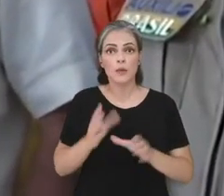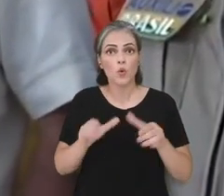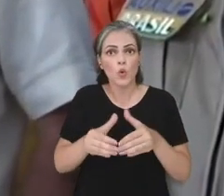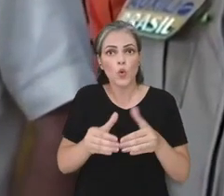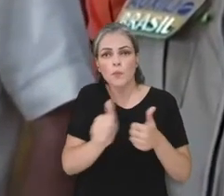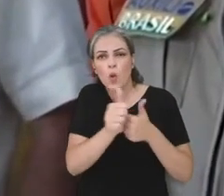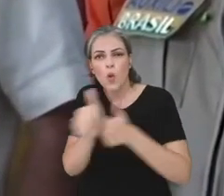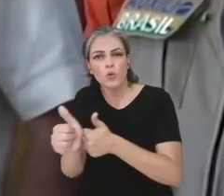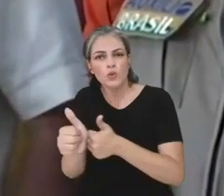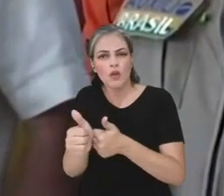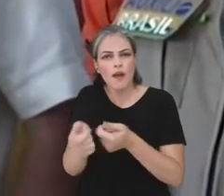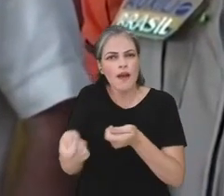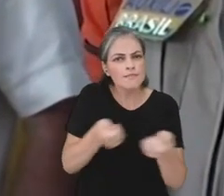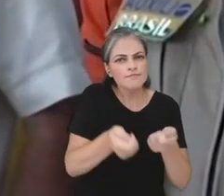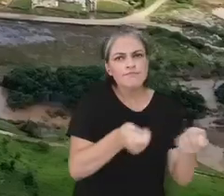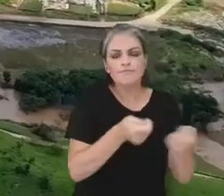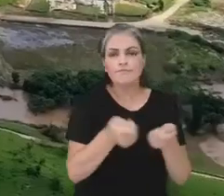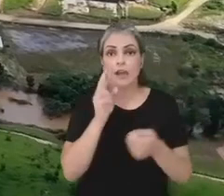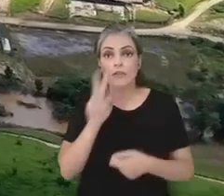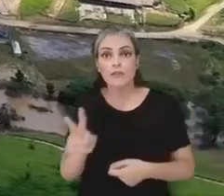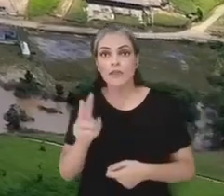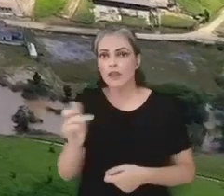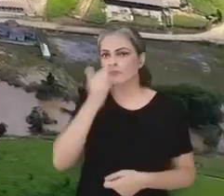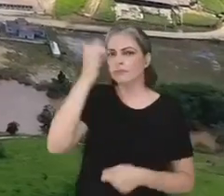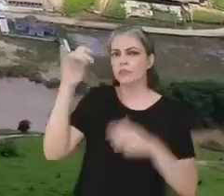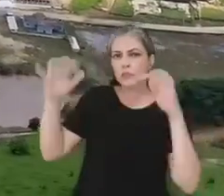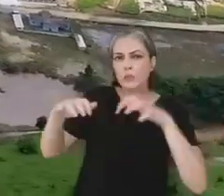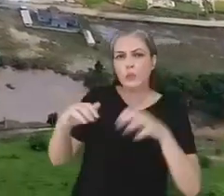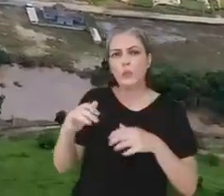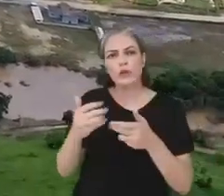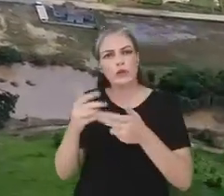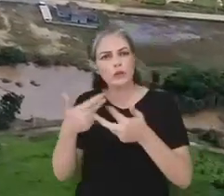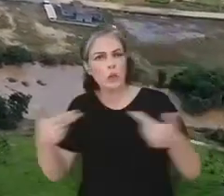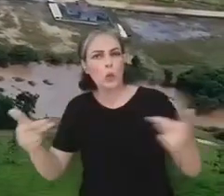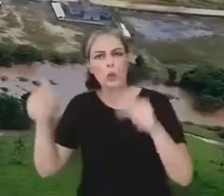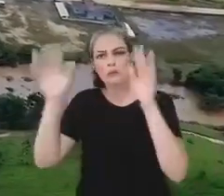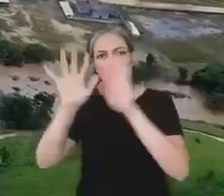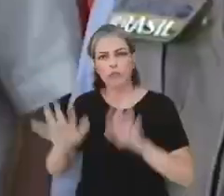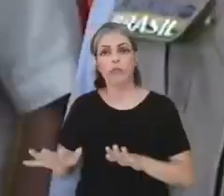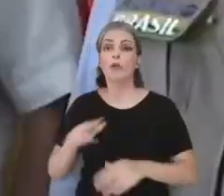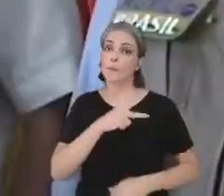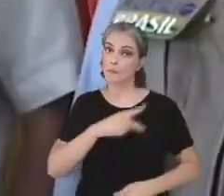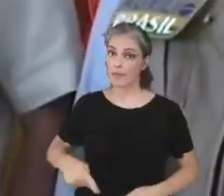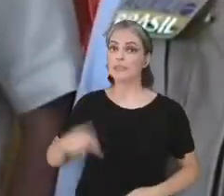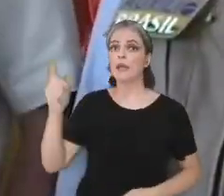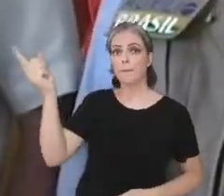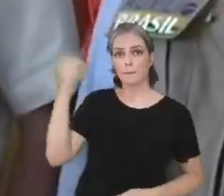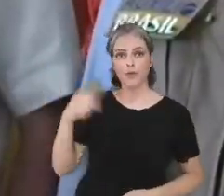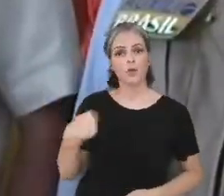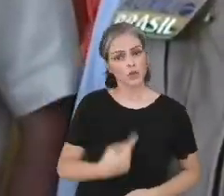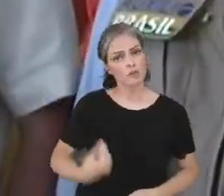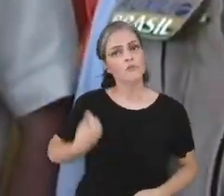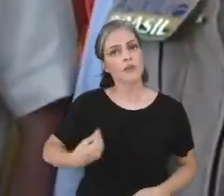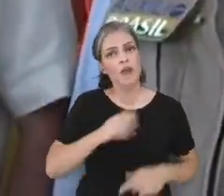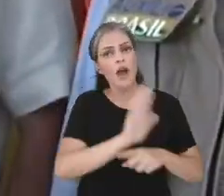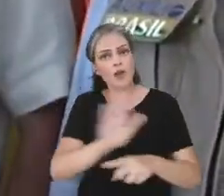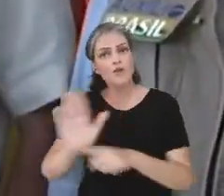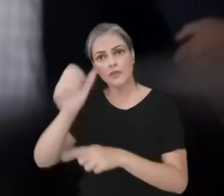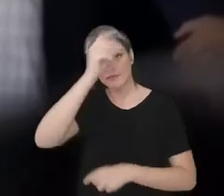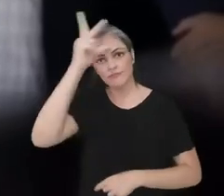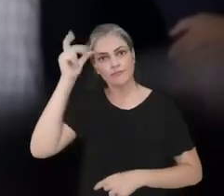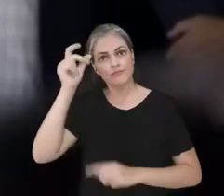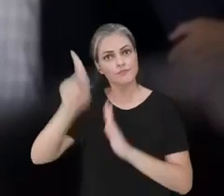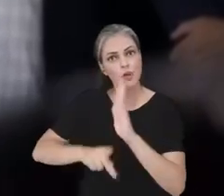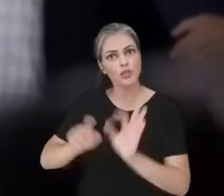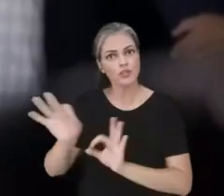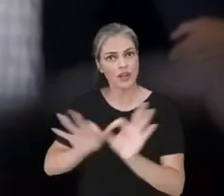controle e de acompanhamento dos desastres. Como o presidente nos orientou, nós estamos aqui à disposição de ajudar os prefeitos a fazer esse projeto de reconstrução.